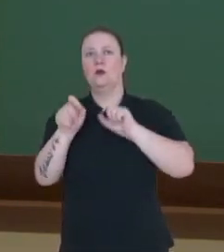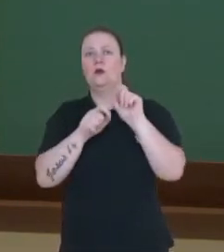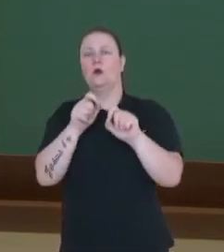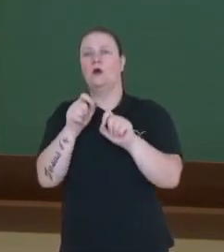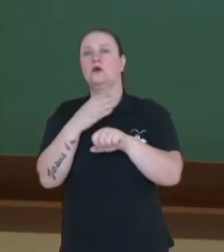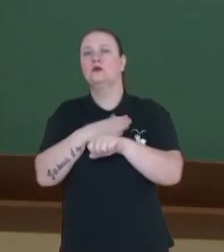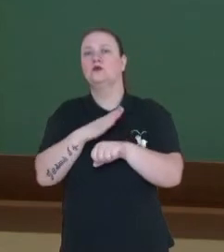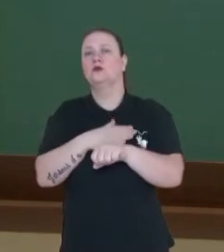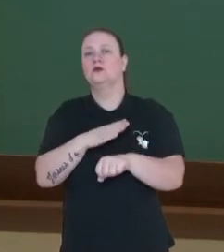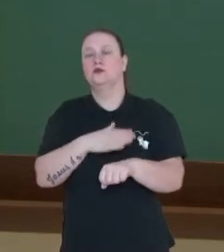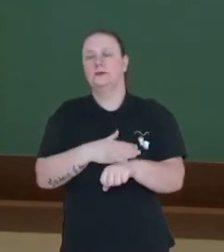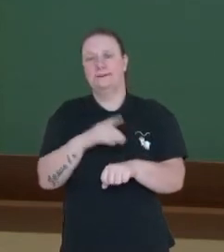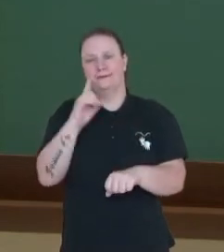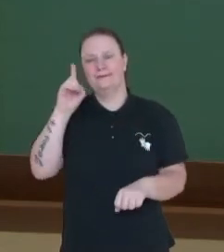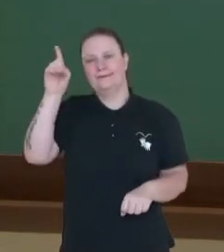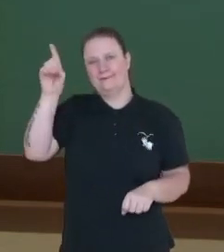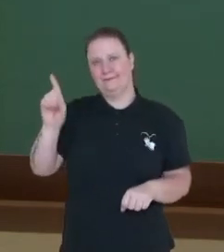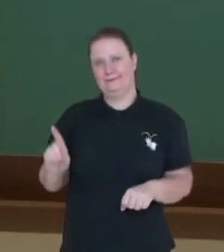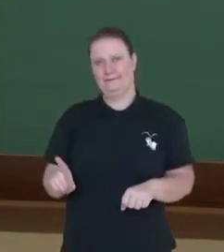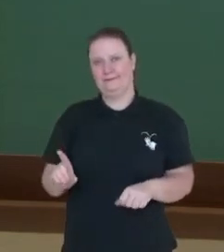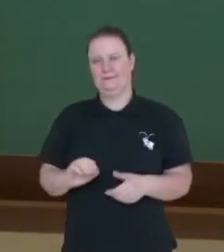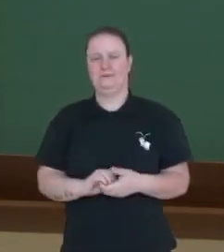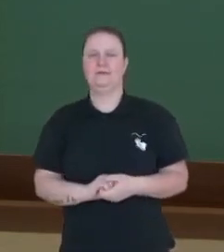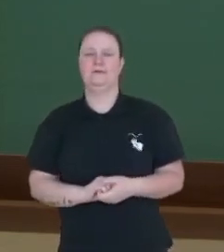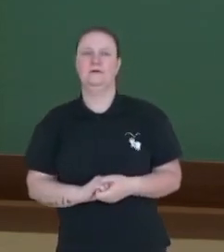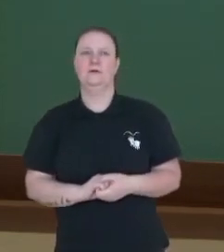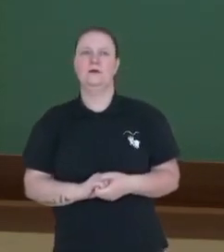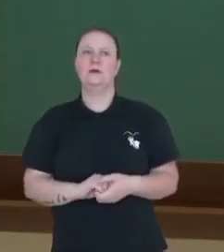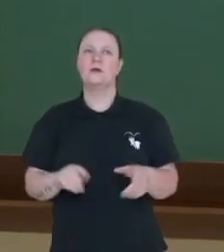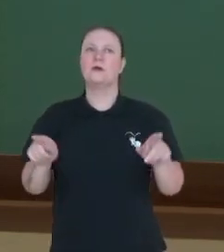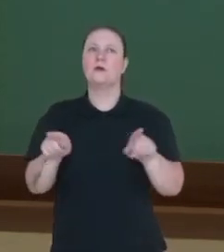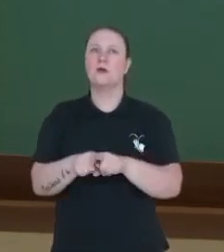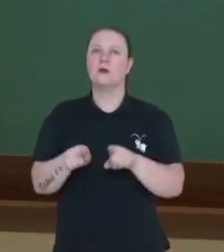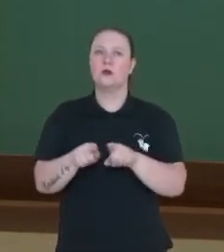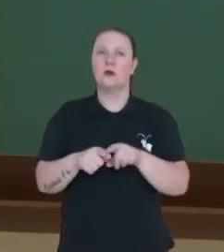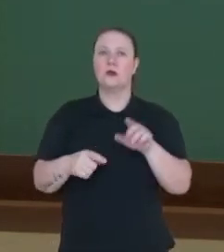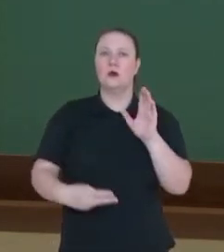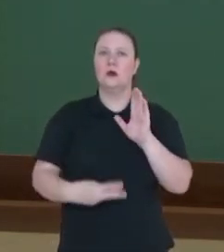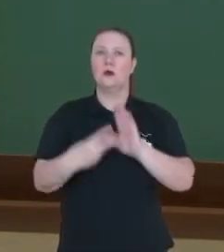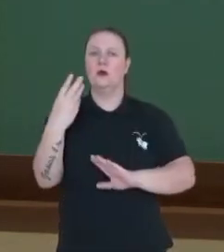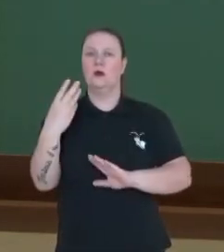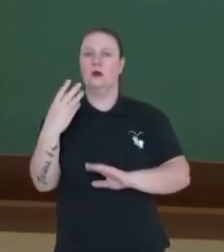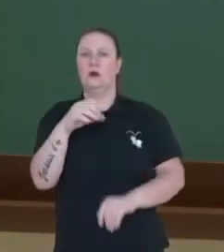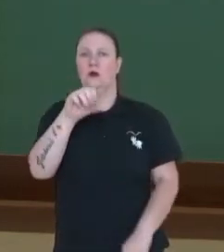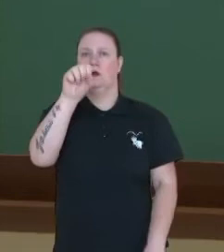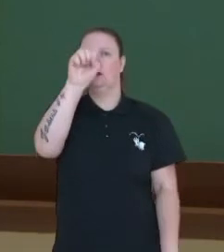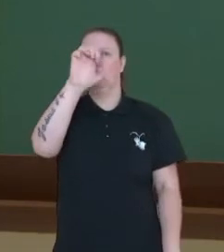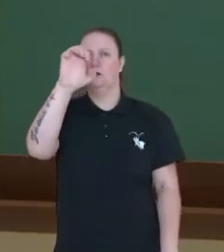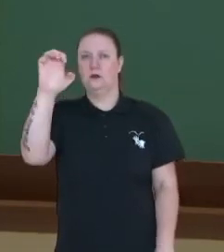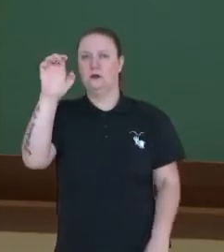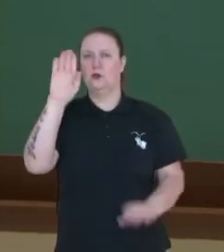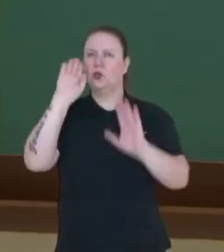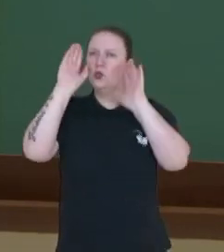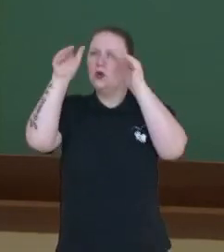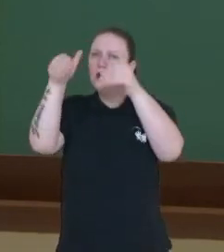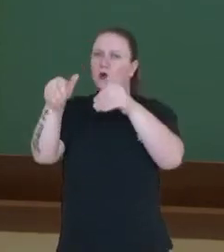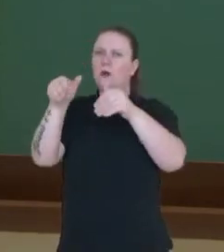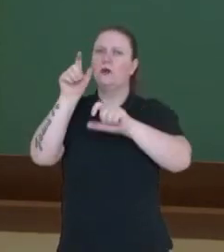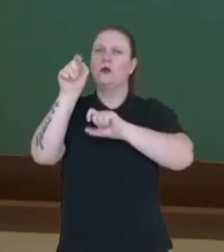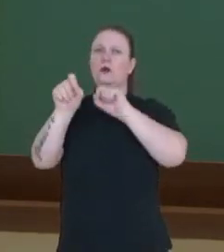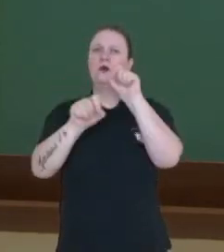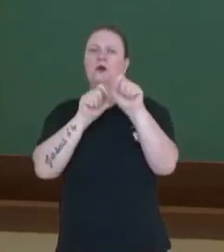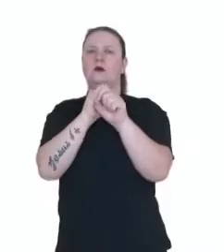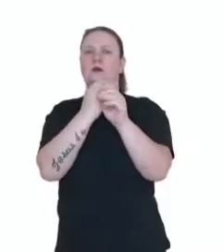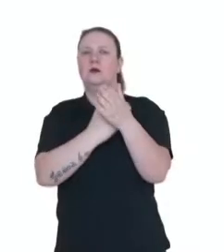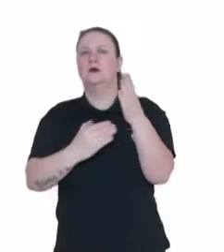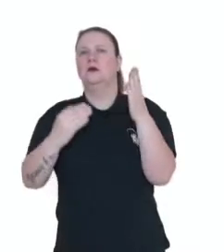atividades estão envolvidas nele também. O setor terciário da região sudeste especificamente é o que concentra o